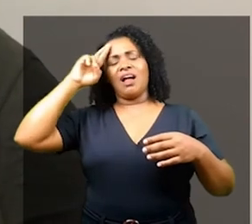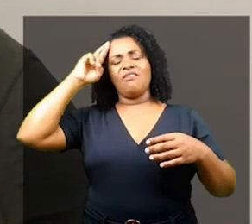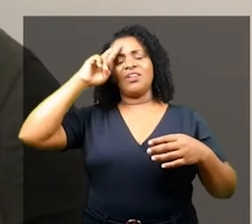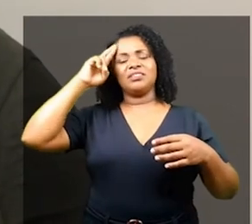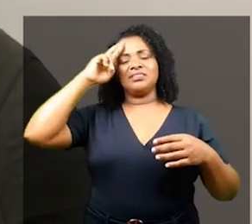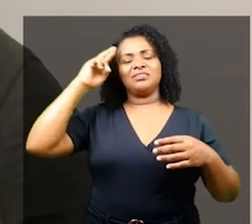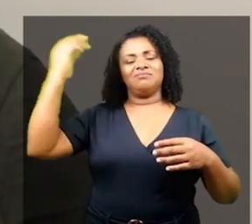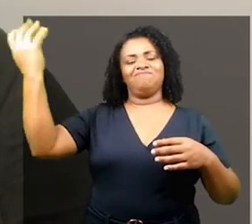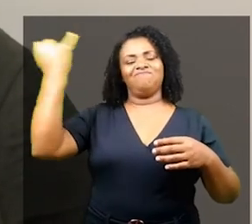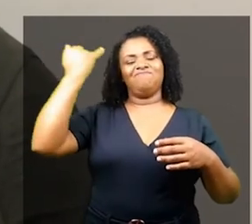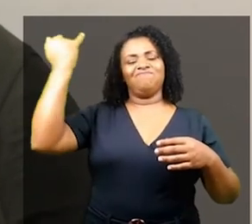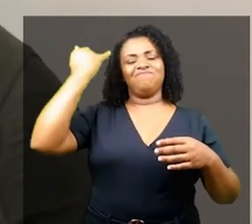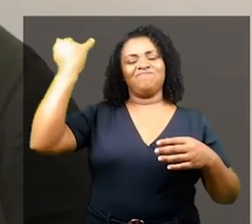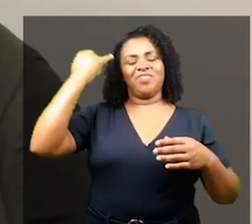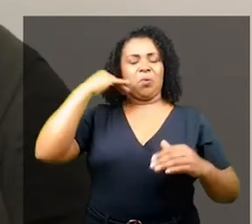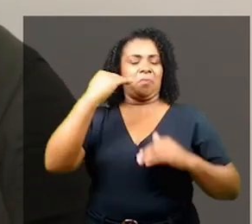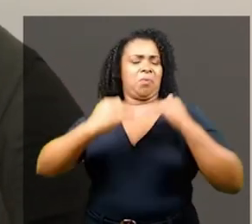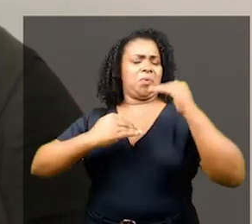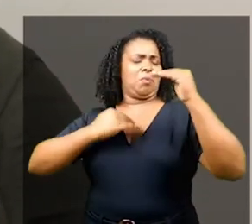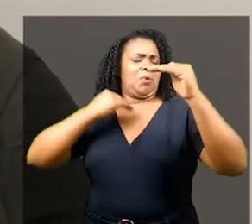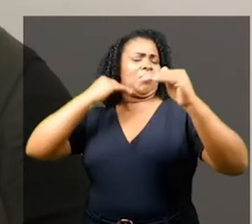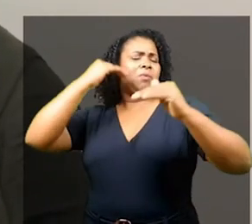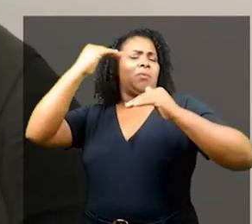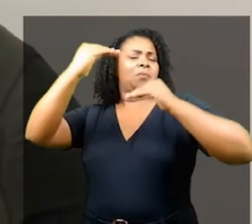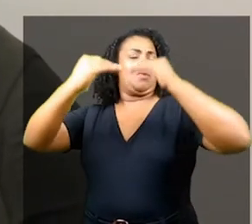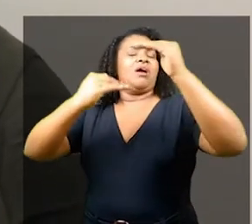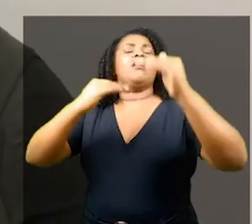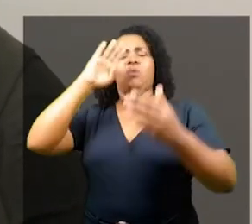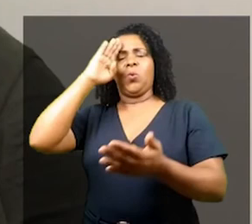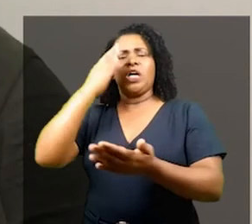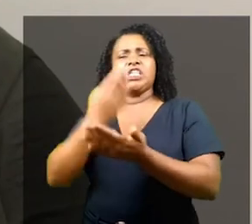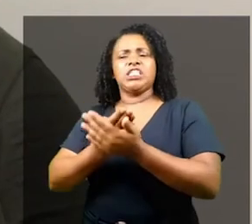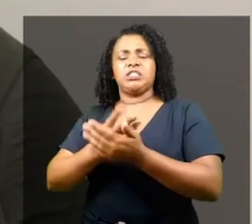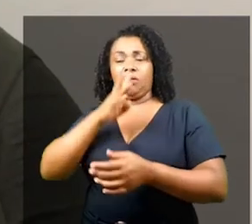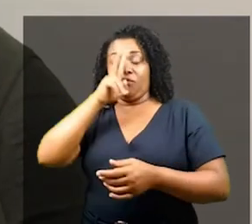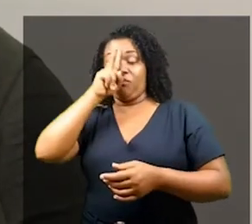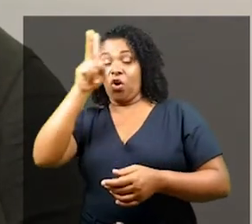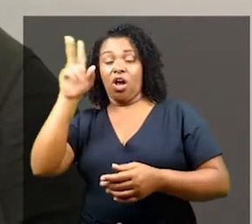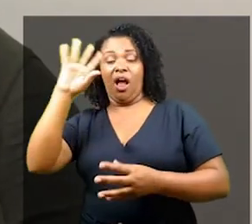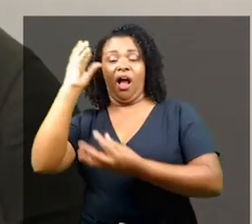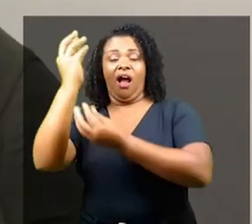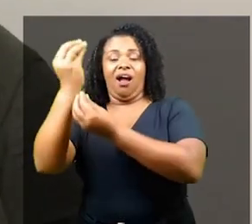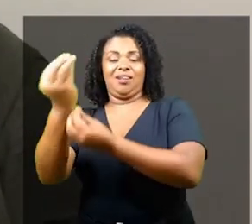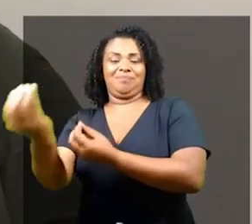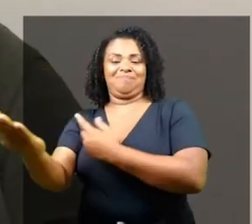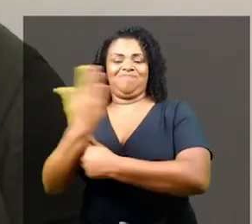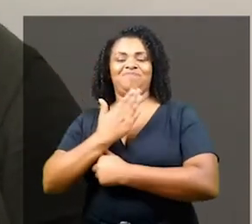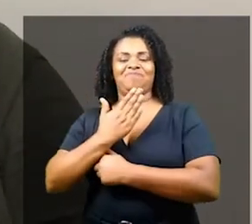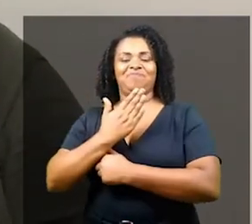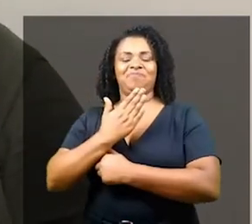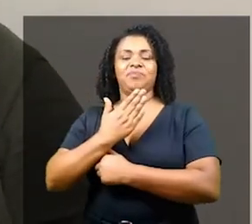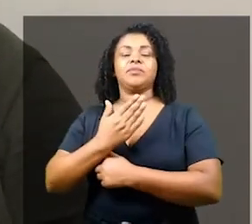combustível da nossa consciência. Essa é a nossa herança e nós acreditamos no poder da arte enquanto produto